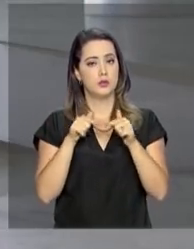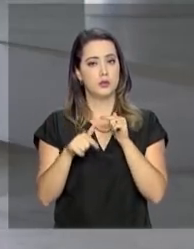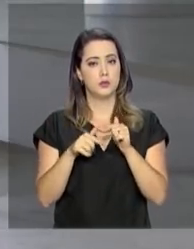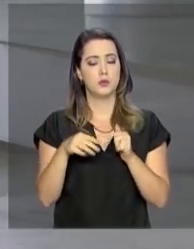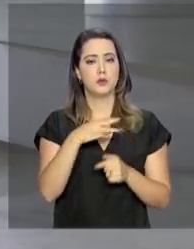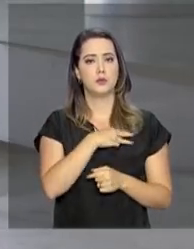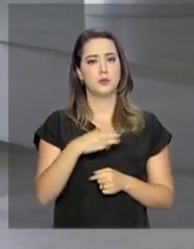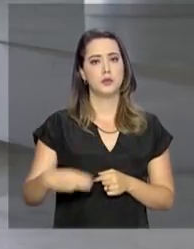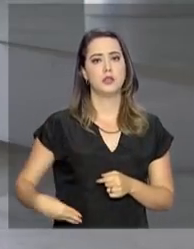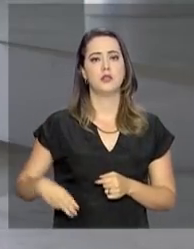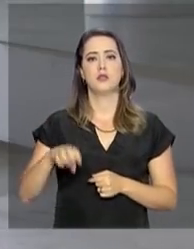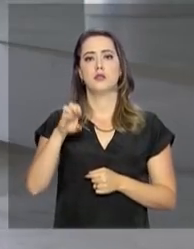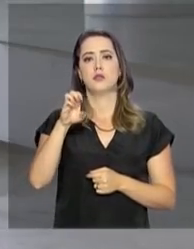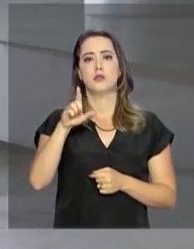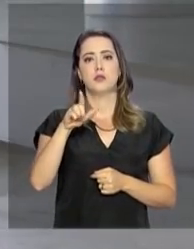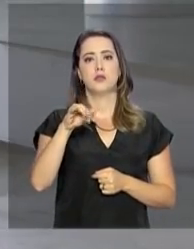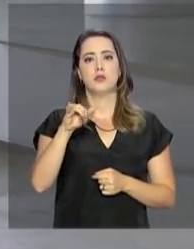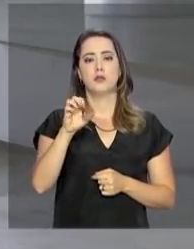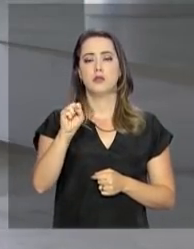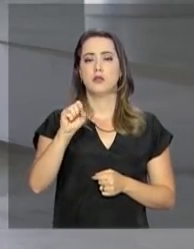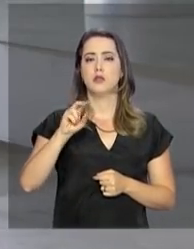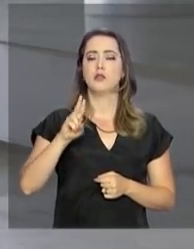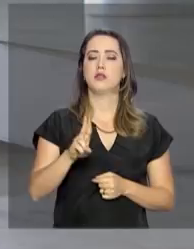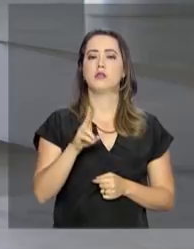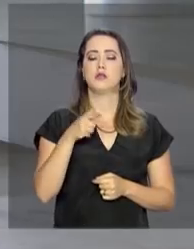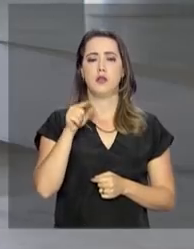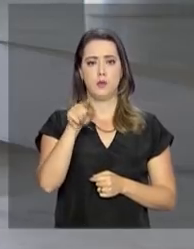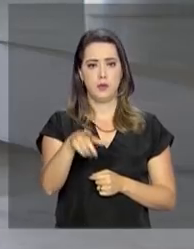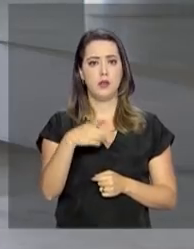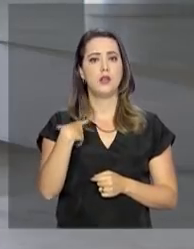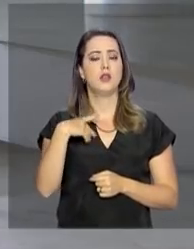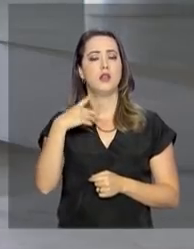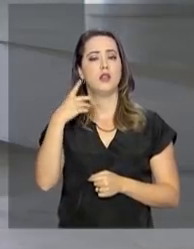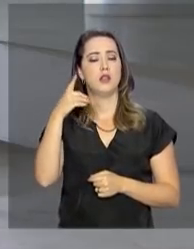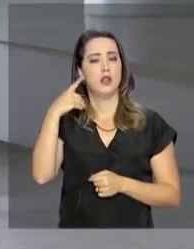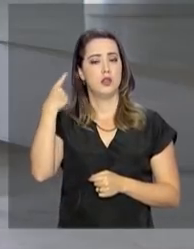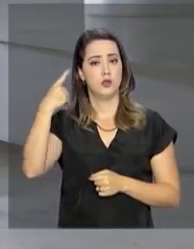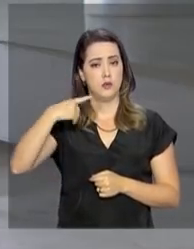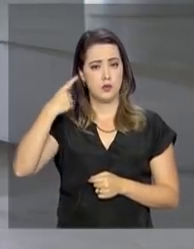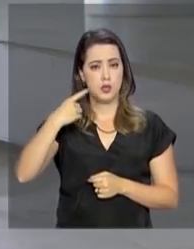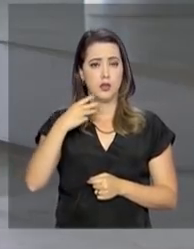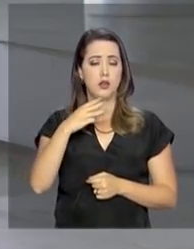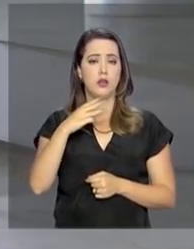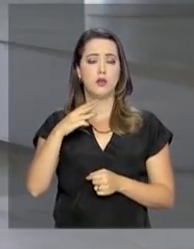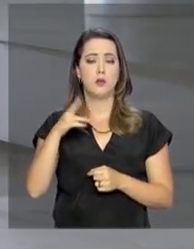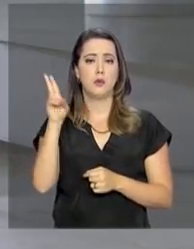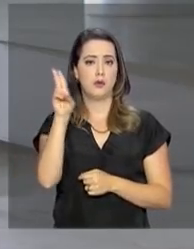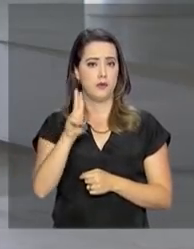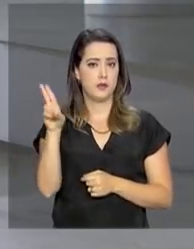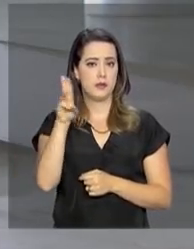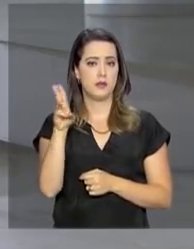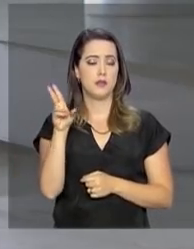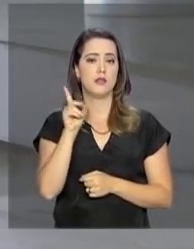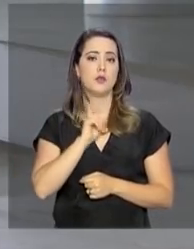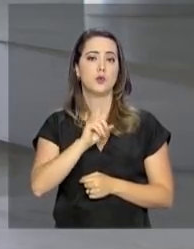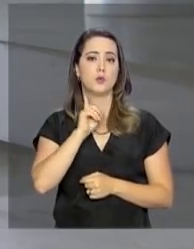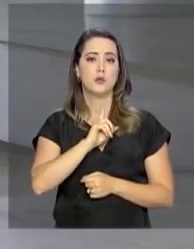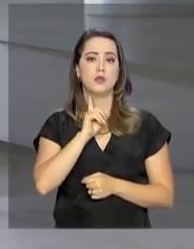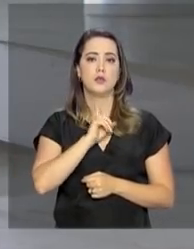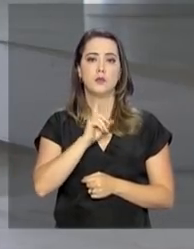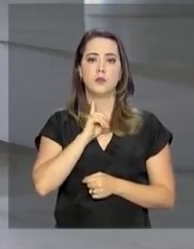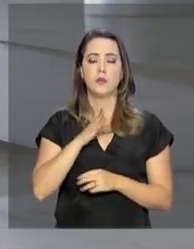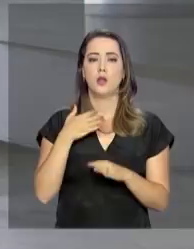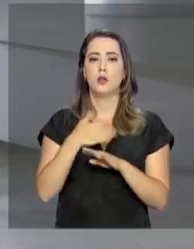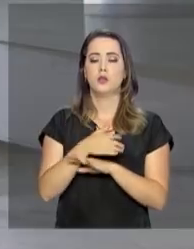Civil, Eliseu Padilha, bacharel em Direito pela Universidade Federal de Minas Gerais. Caio Vieira de Mello entrou na